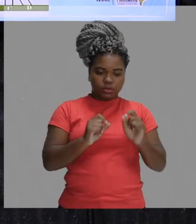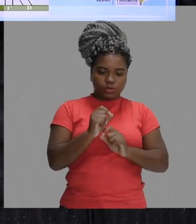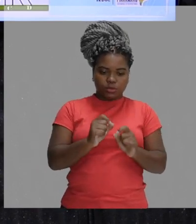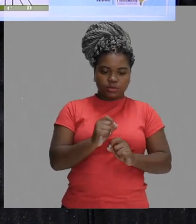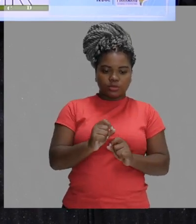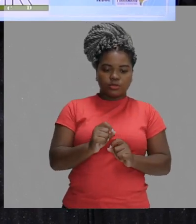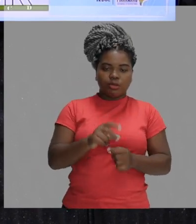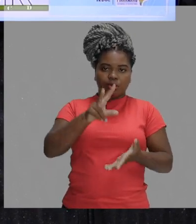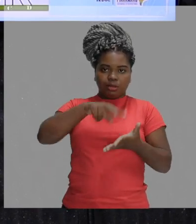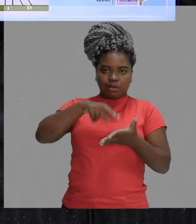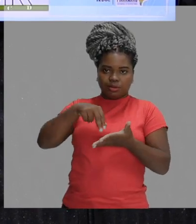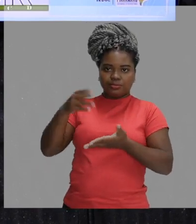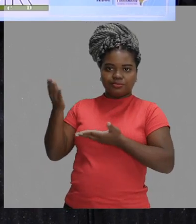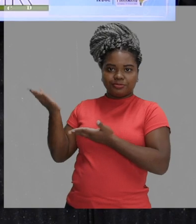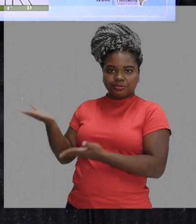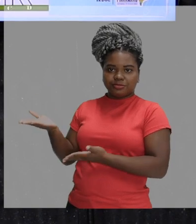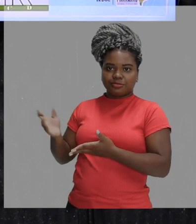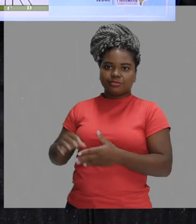diz o seguinte.